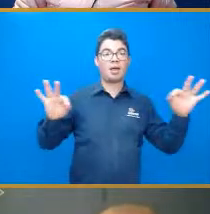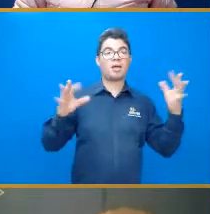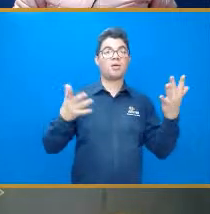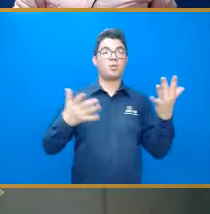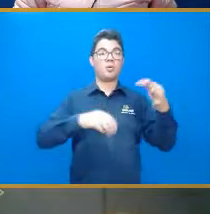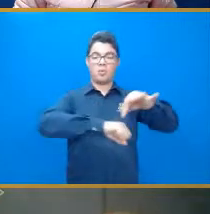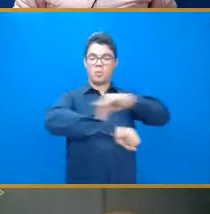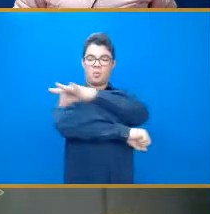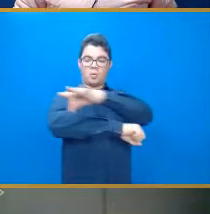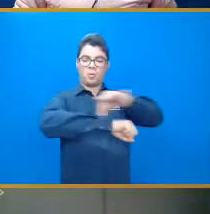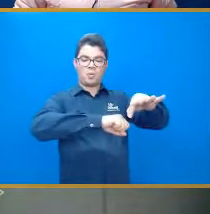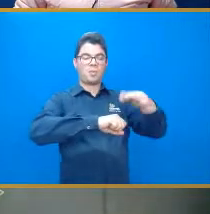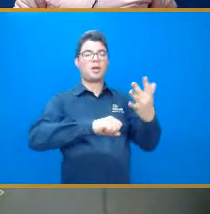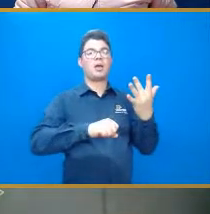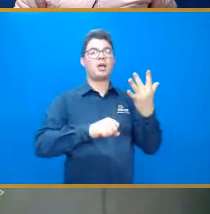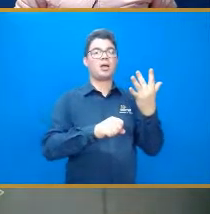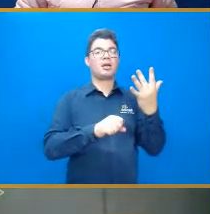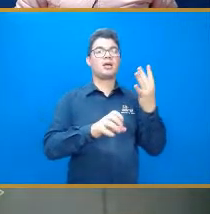na aviação,